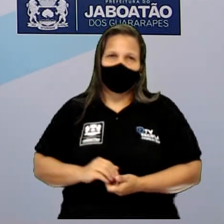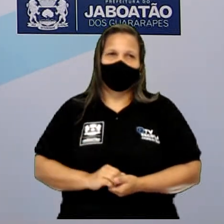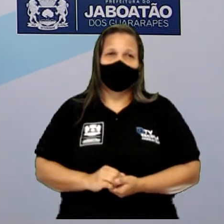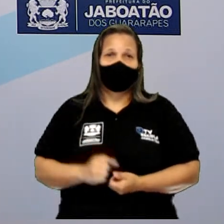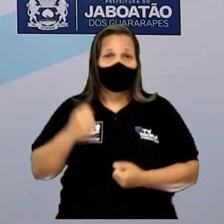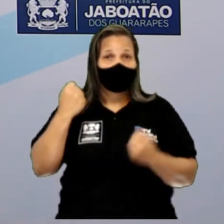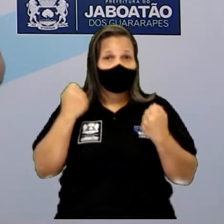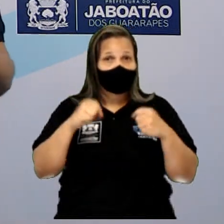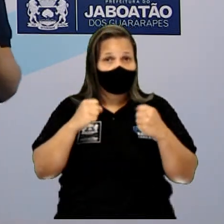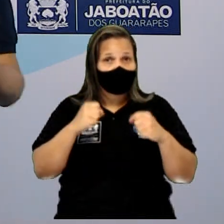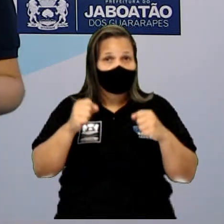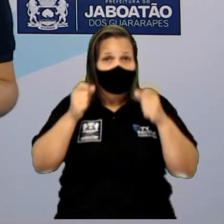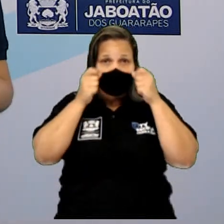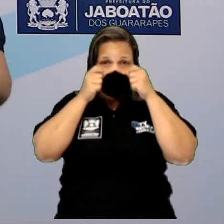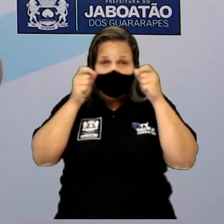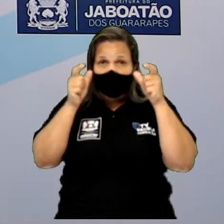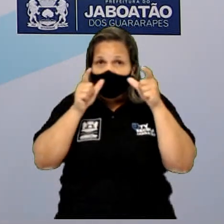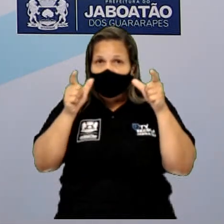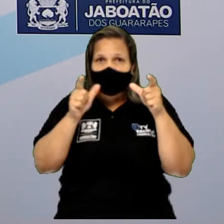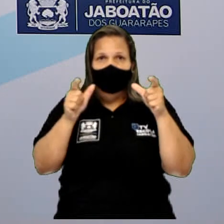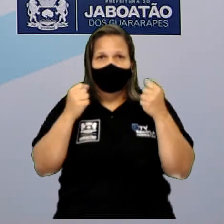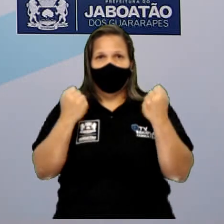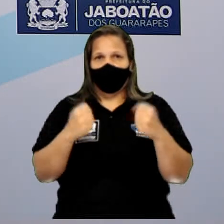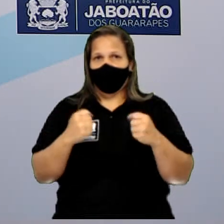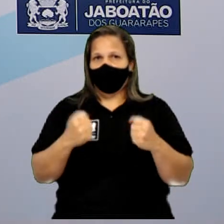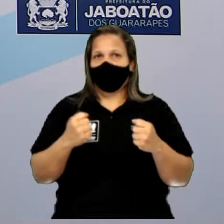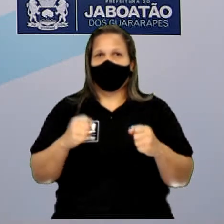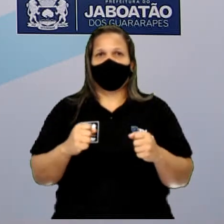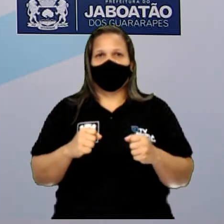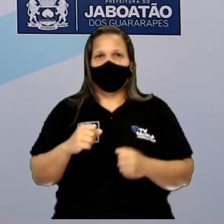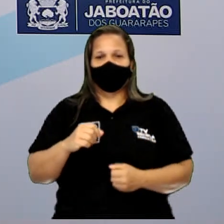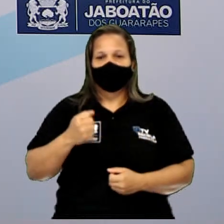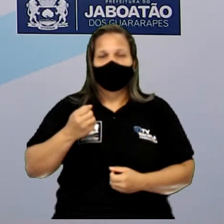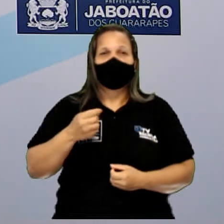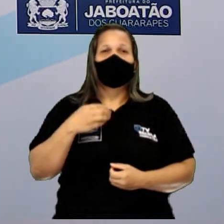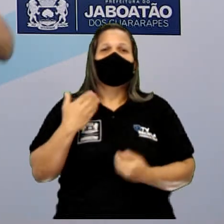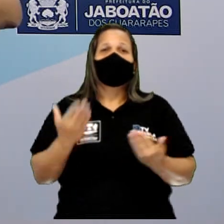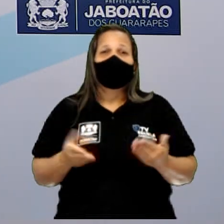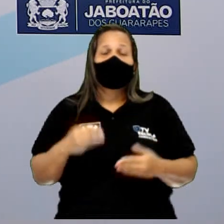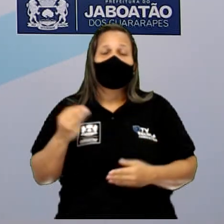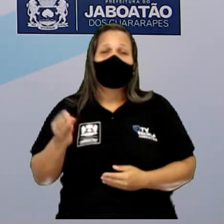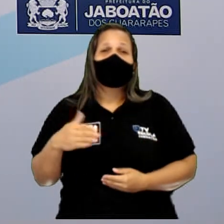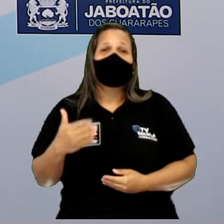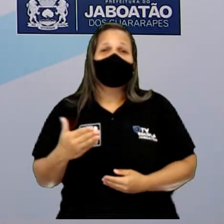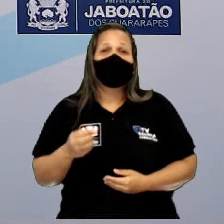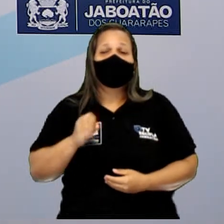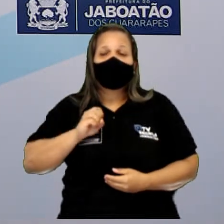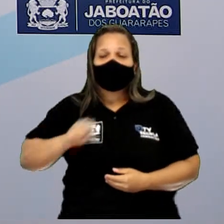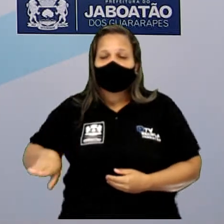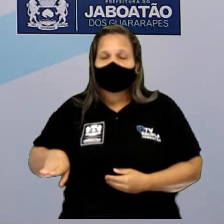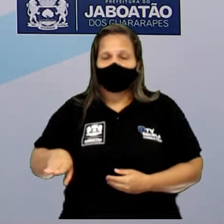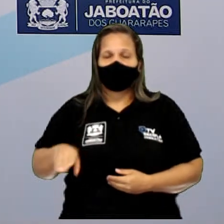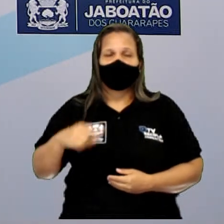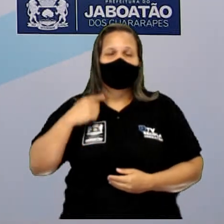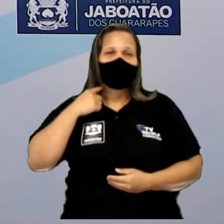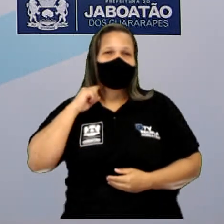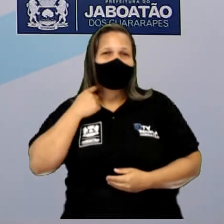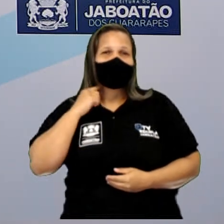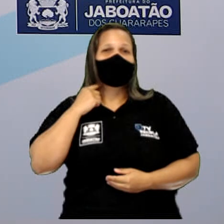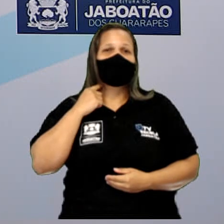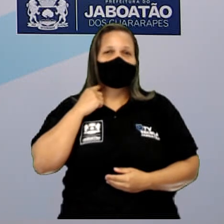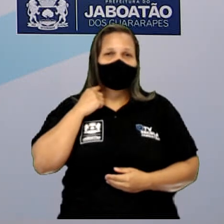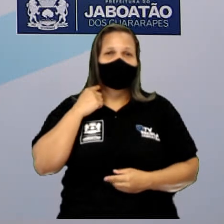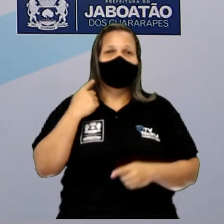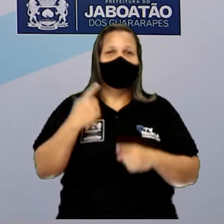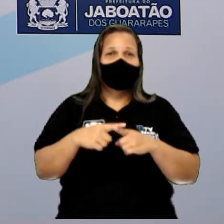atento à questão do descarte de pilhas e baterias. Por quê? Porque esse material, ele é extremamente